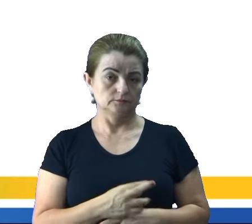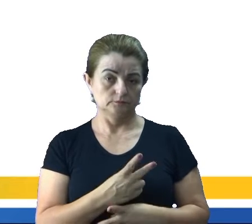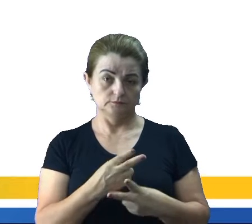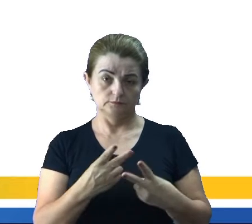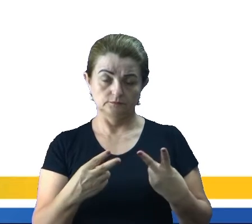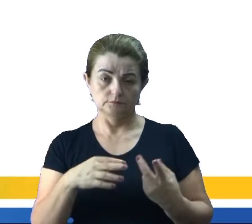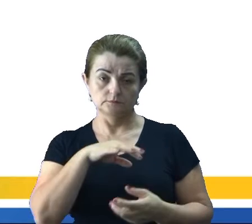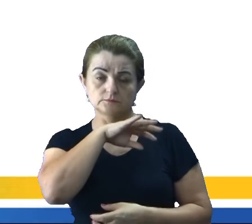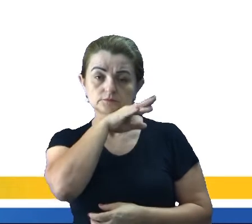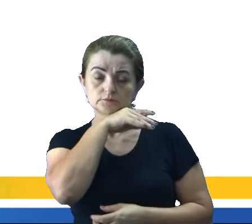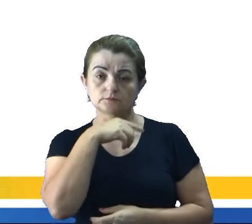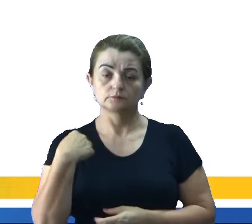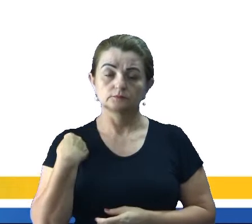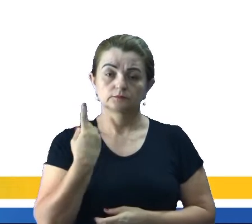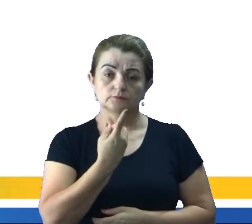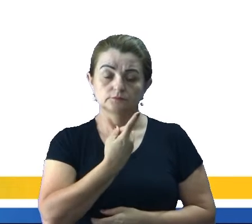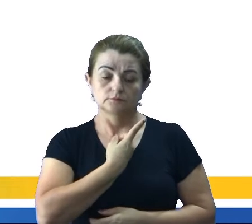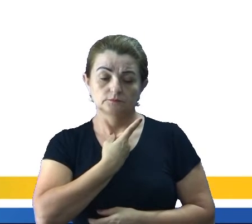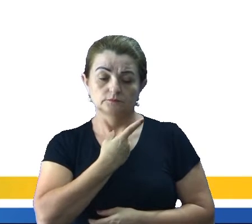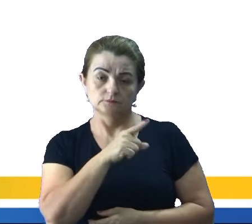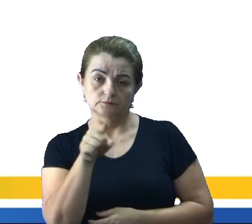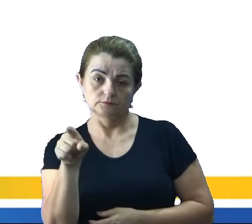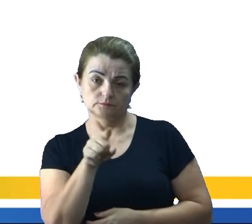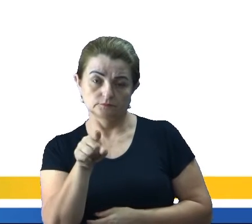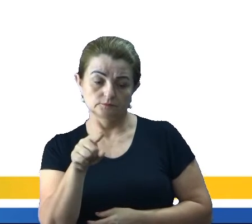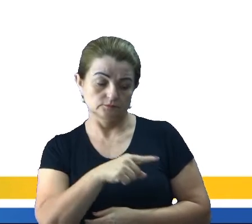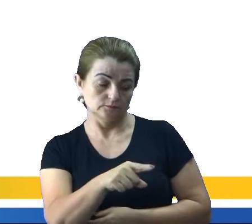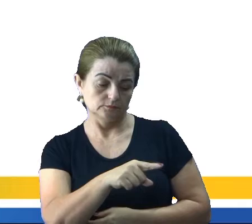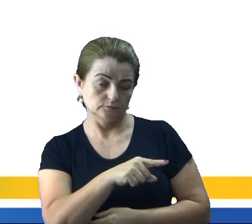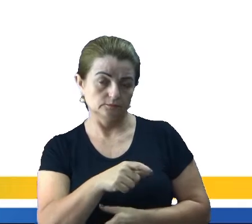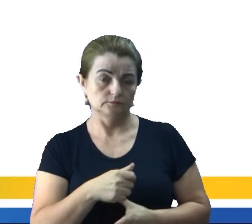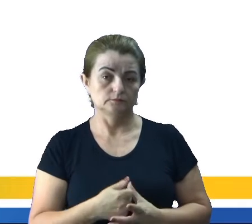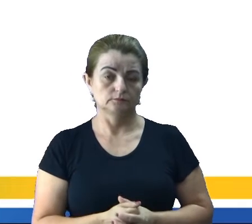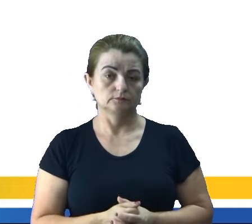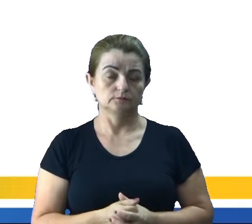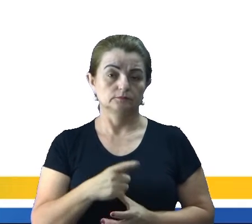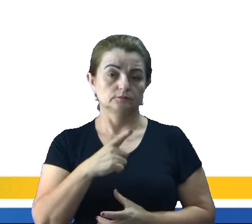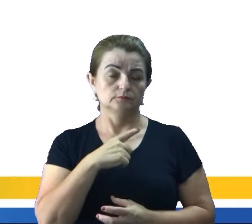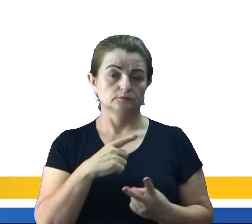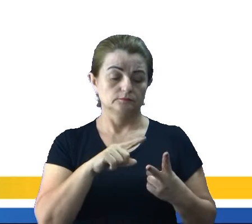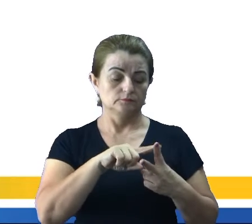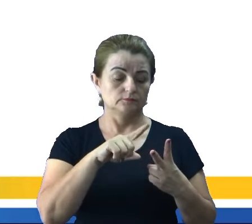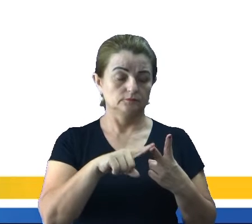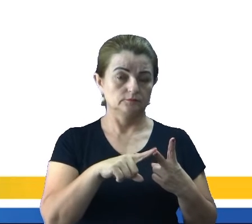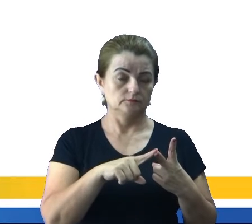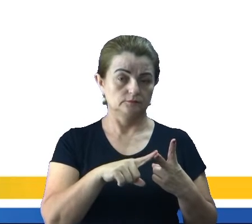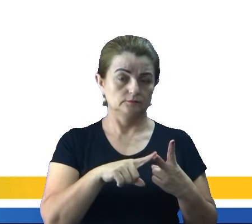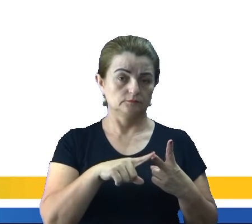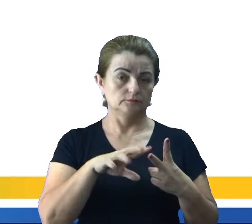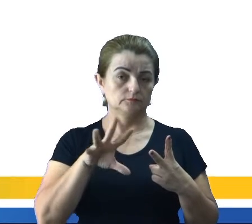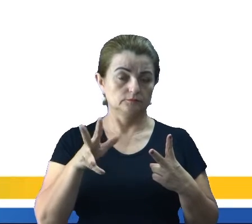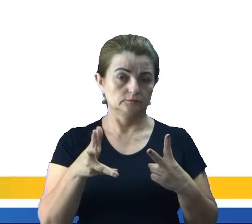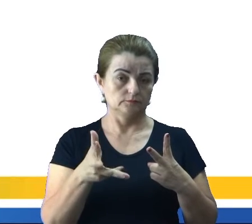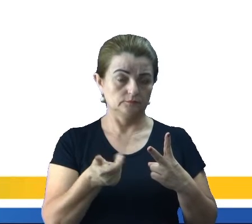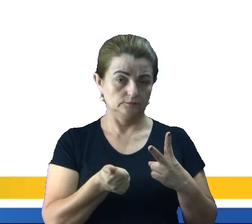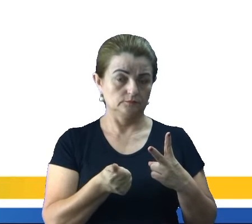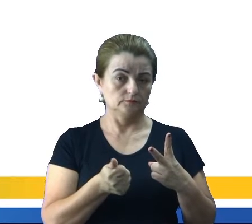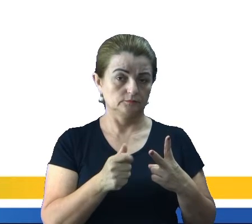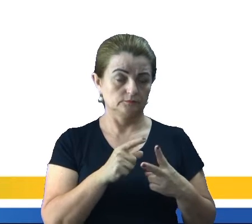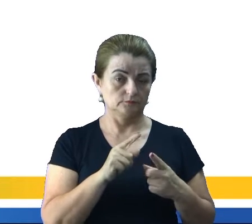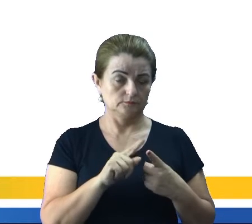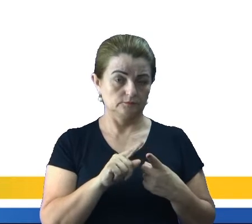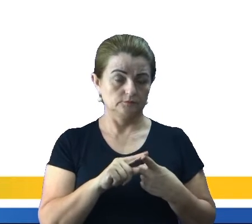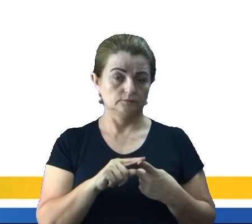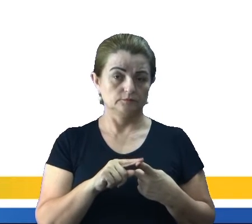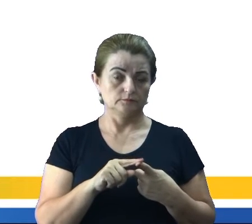animais Nós, vocês e eles Nós utilizaremos Duas formas De Na forma negativa Nós temos o